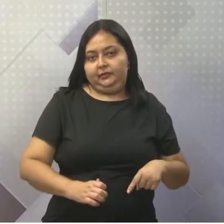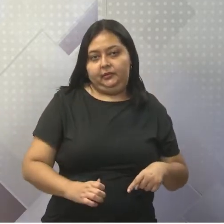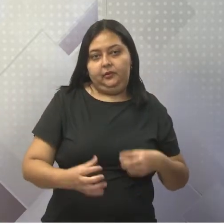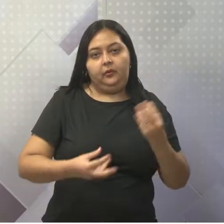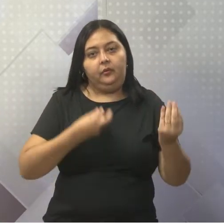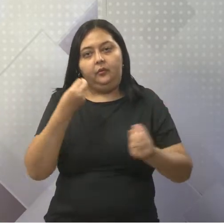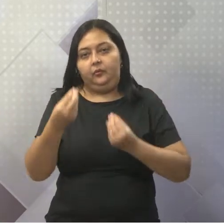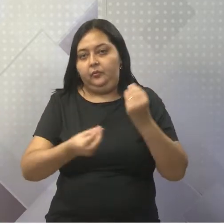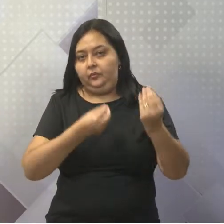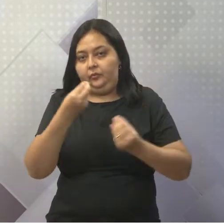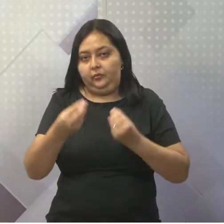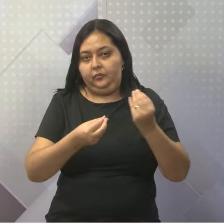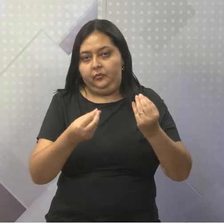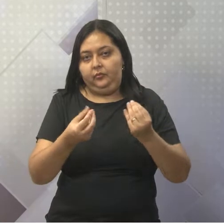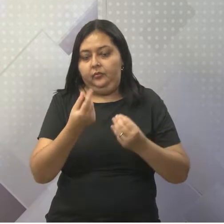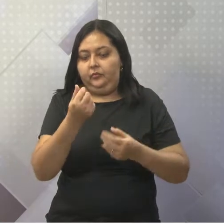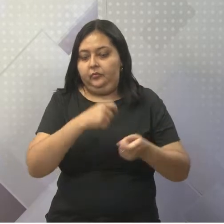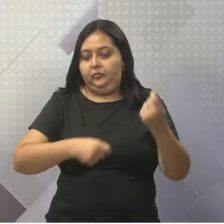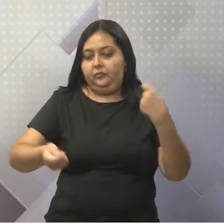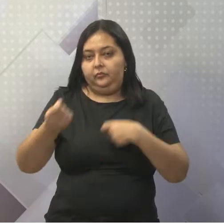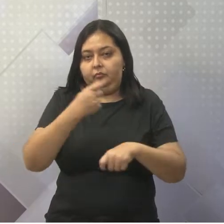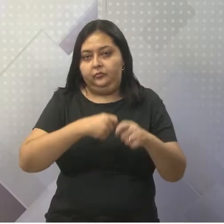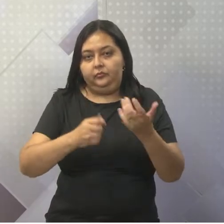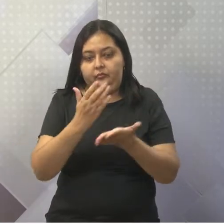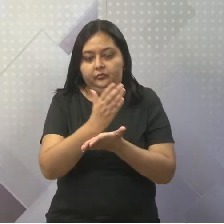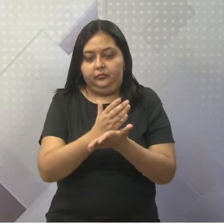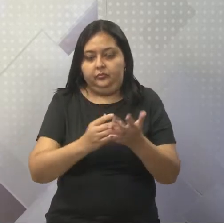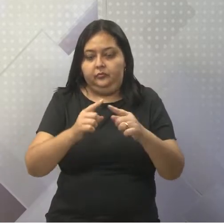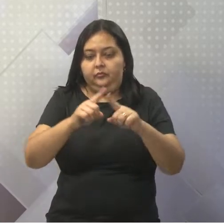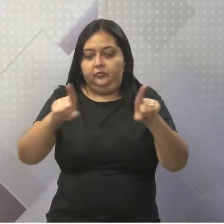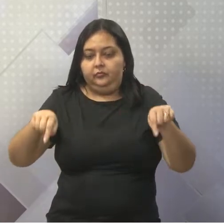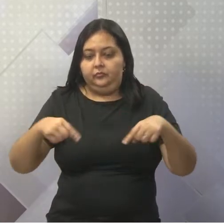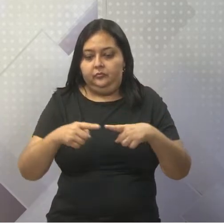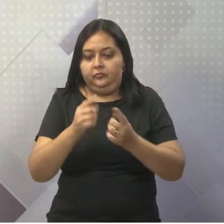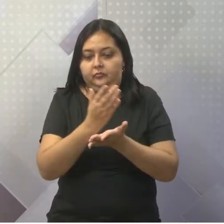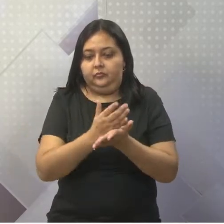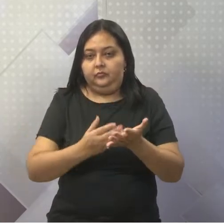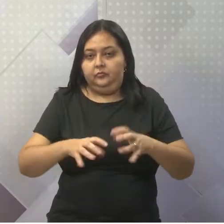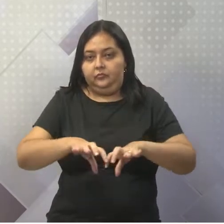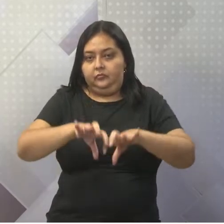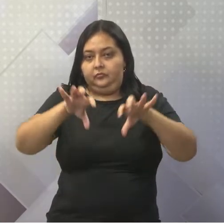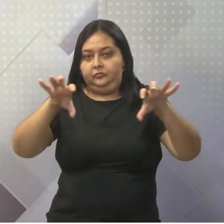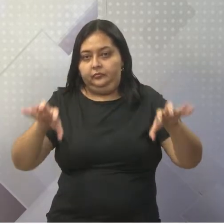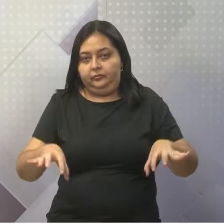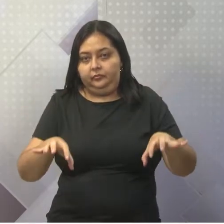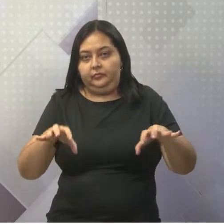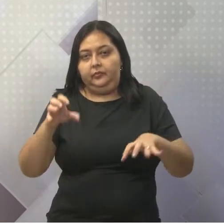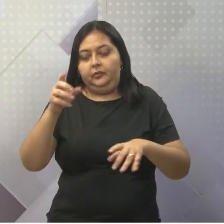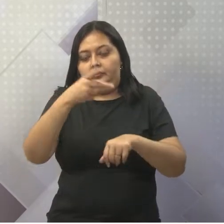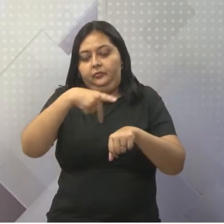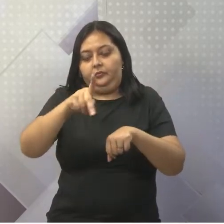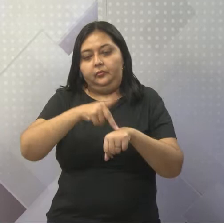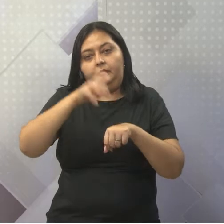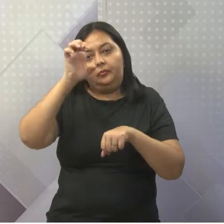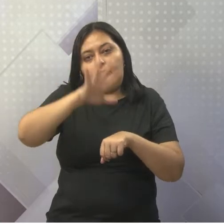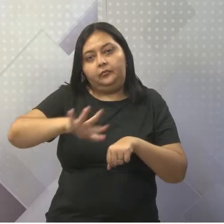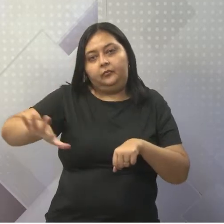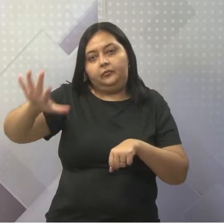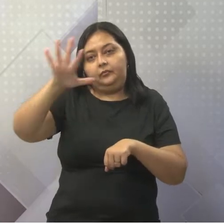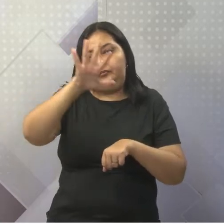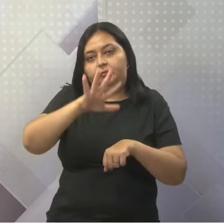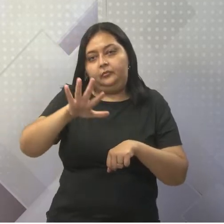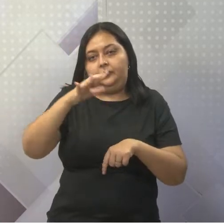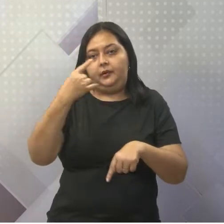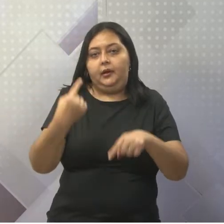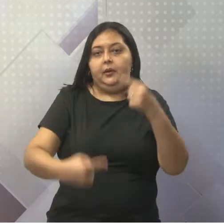colonial, comercial e pela divisão do território de uma forma inescrupulosa pelos países europeus, por meio justamente